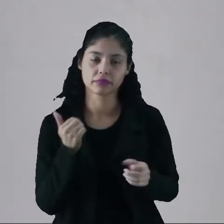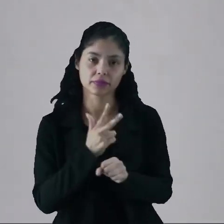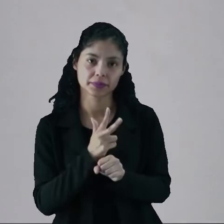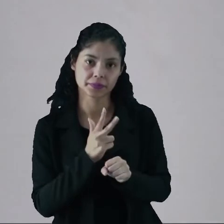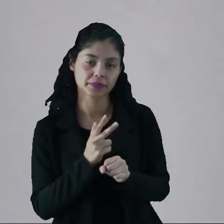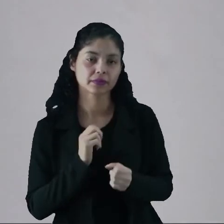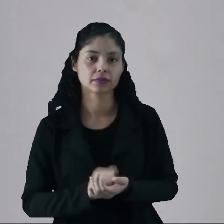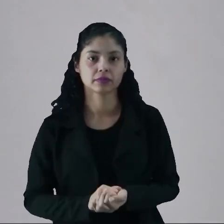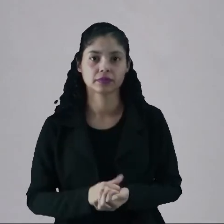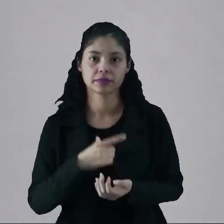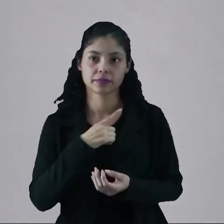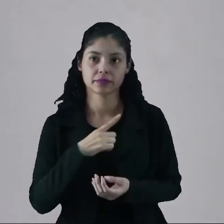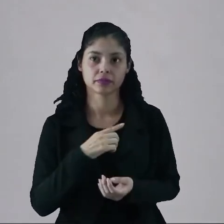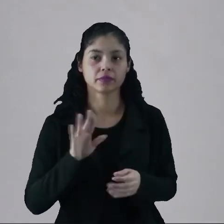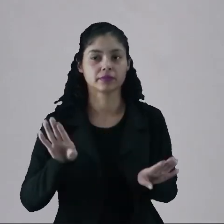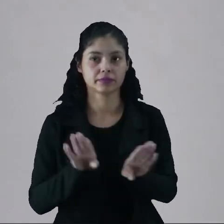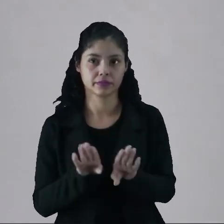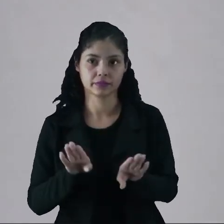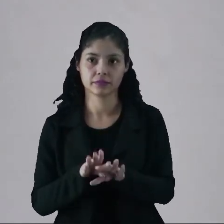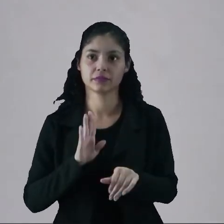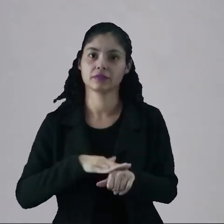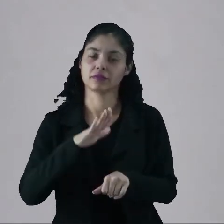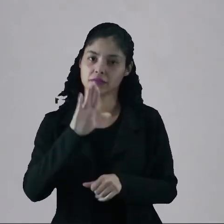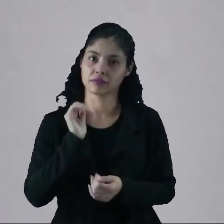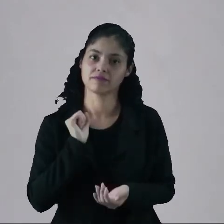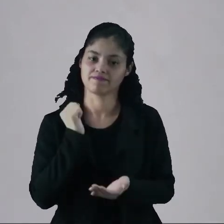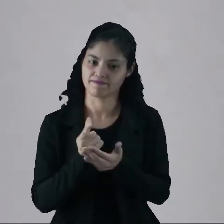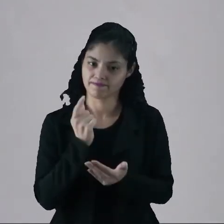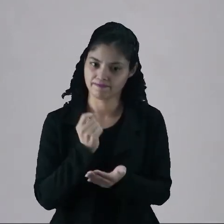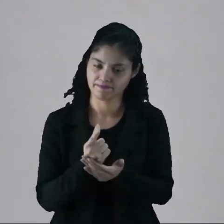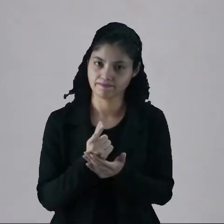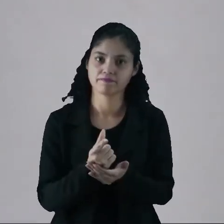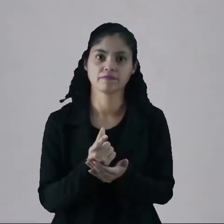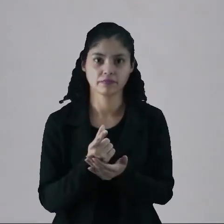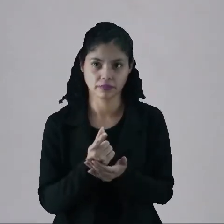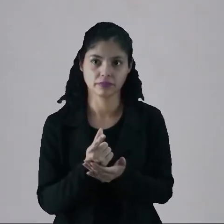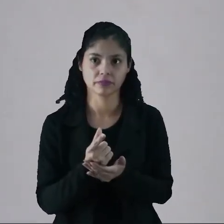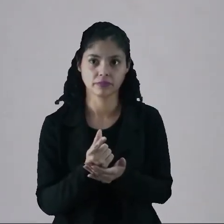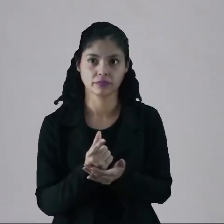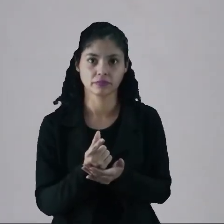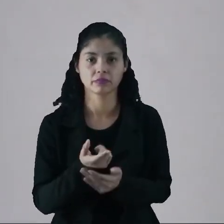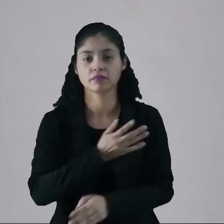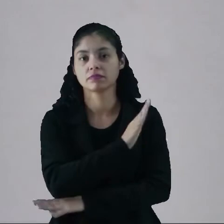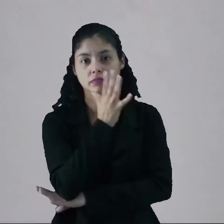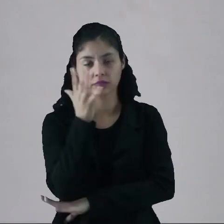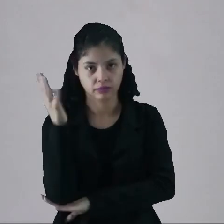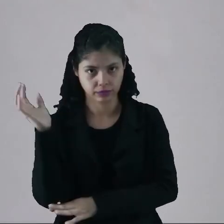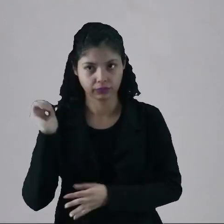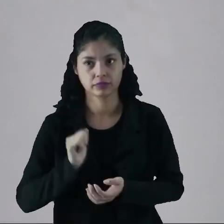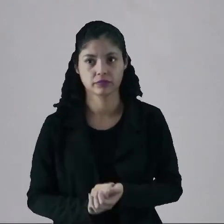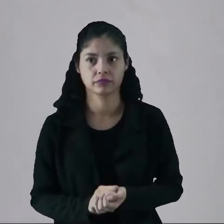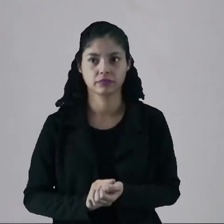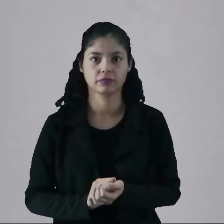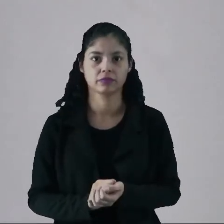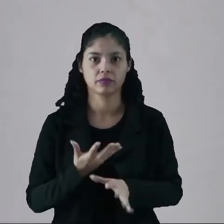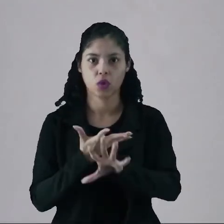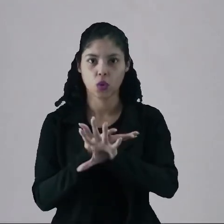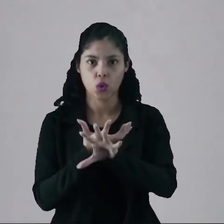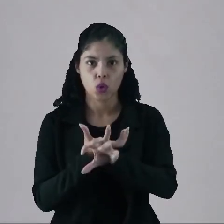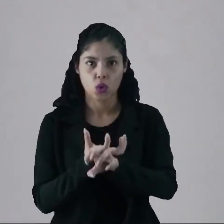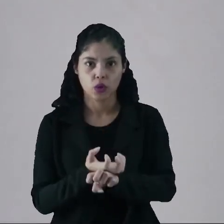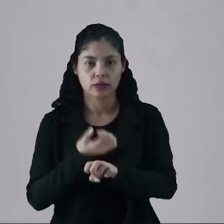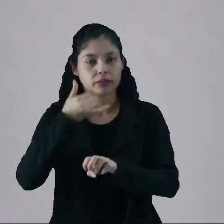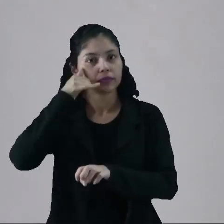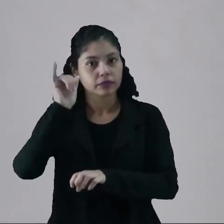vídeo que ela é uma das que também mais investe também no reflorestamento, nos desertos, para